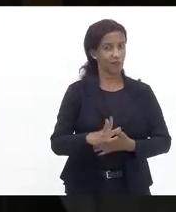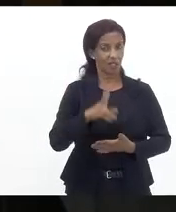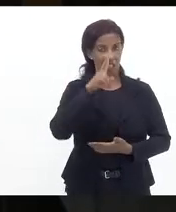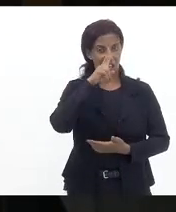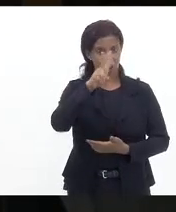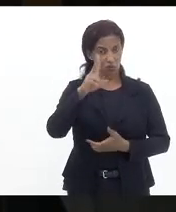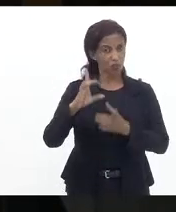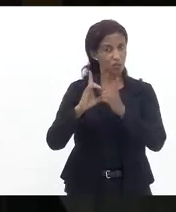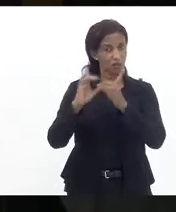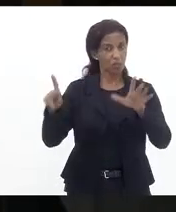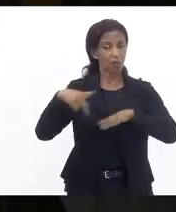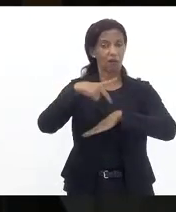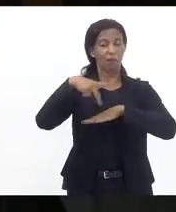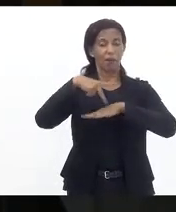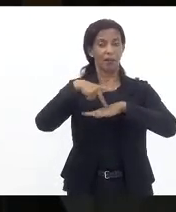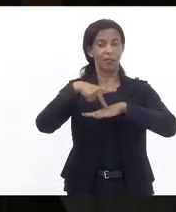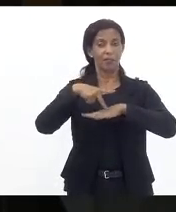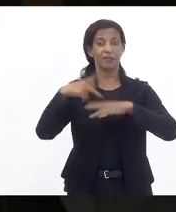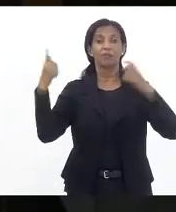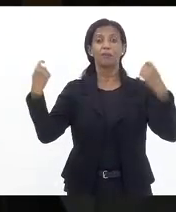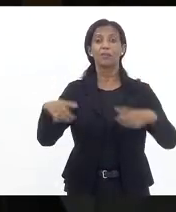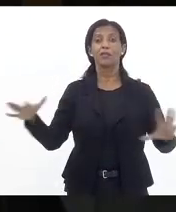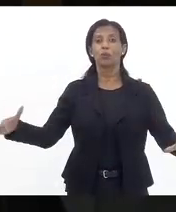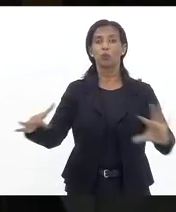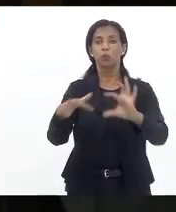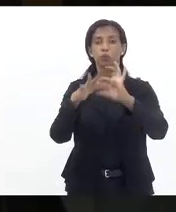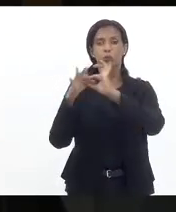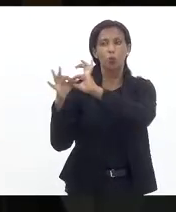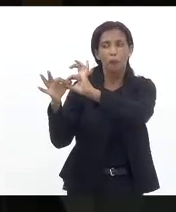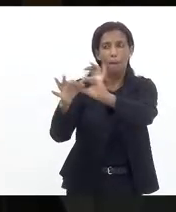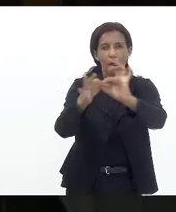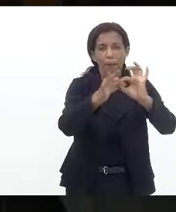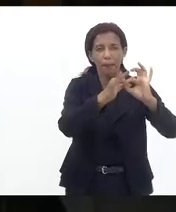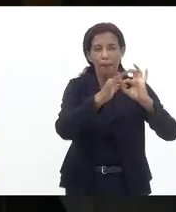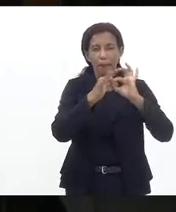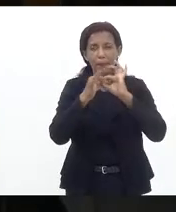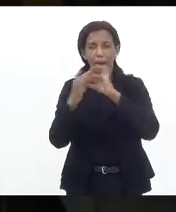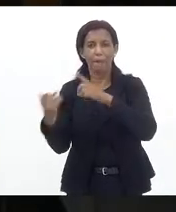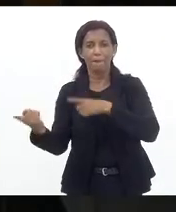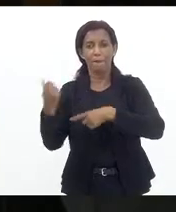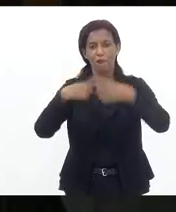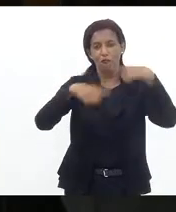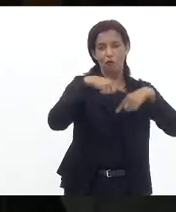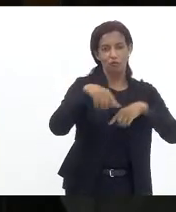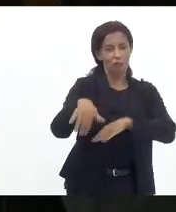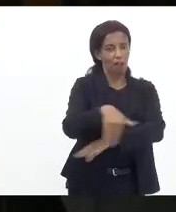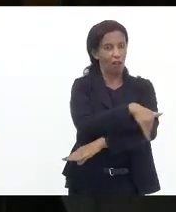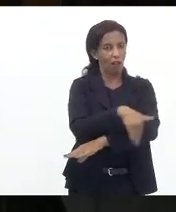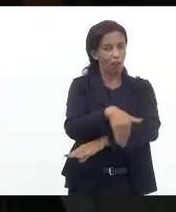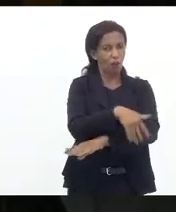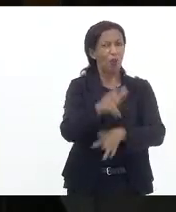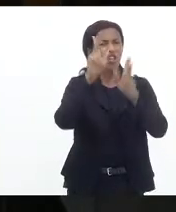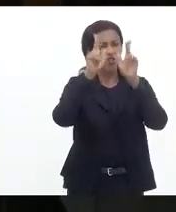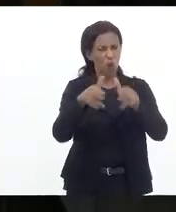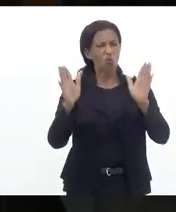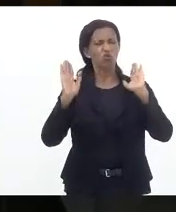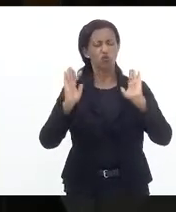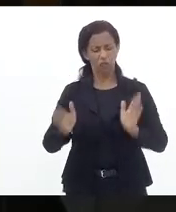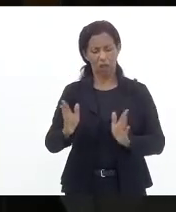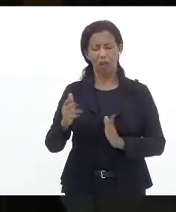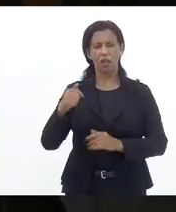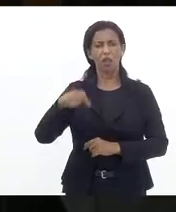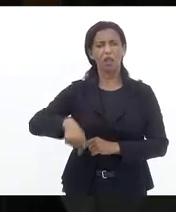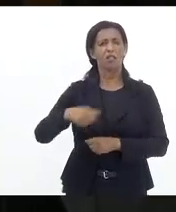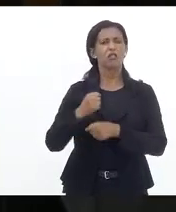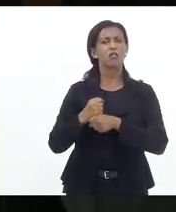forças democráticas desse país tem que se unir tem que se unir para voltar às ruas como já fizemos várias vezes esse ano